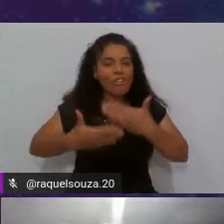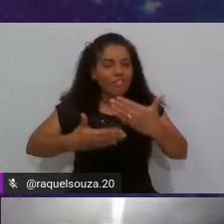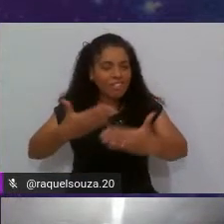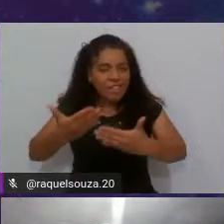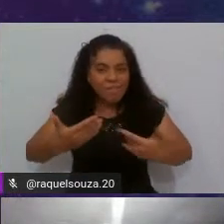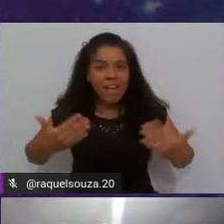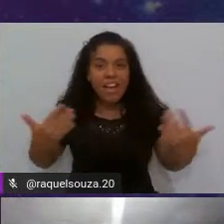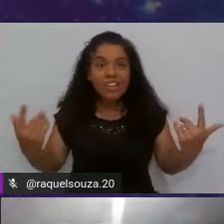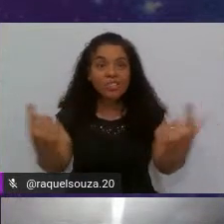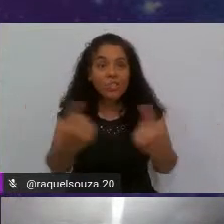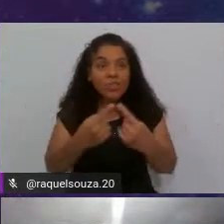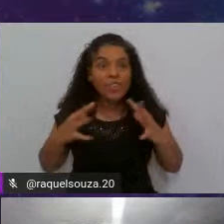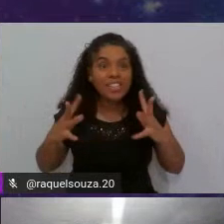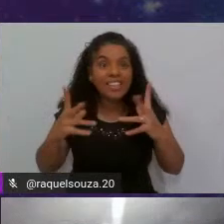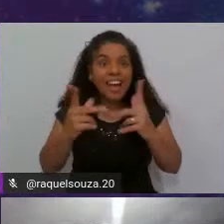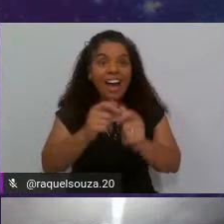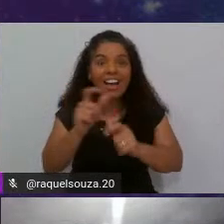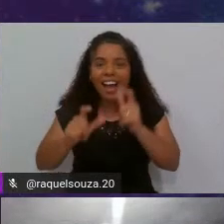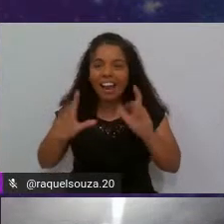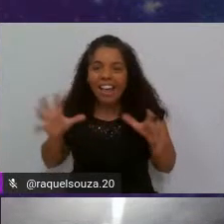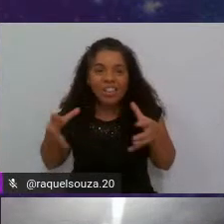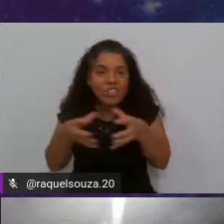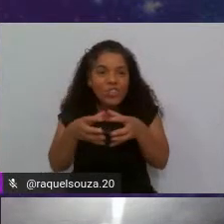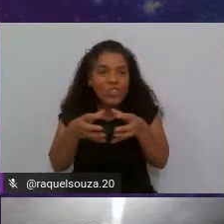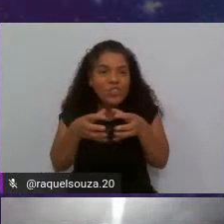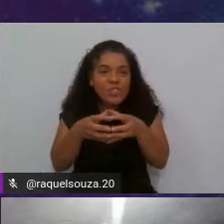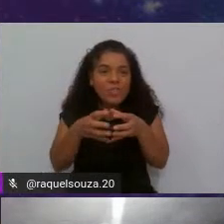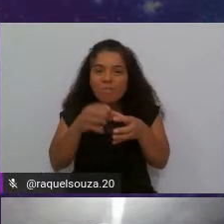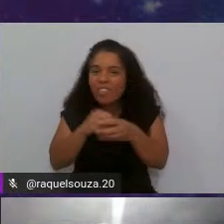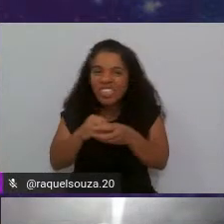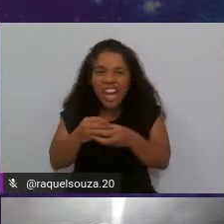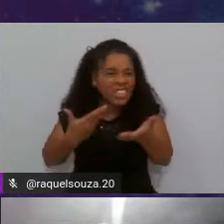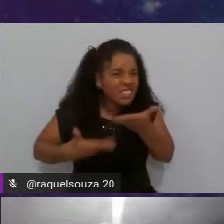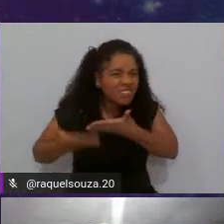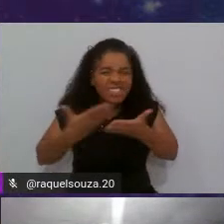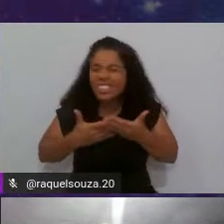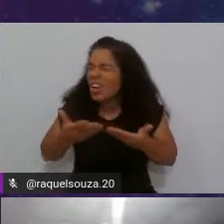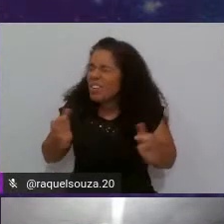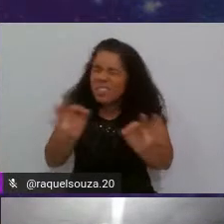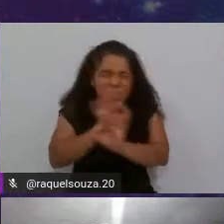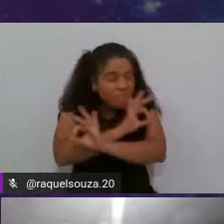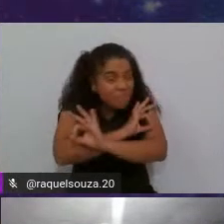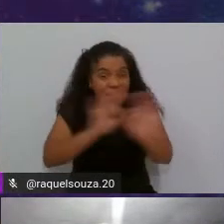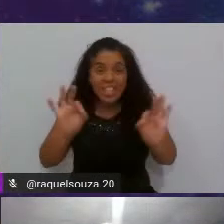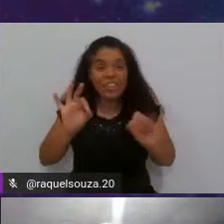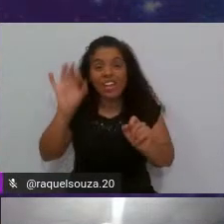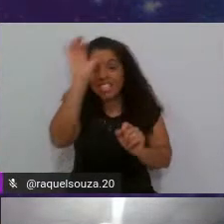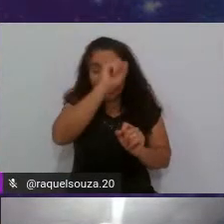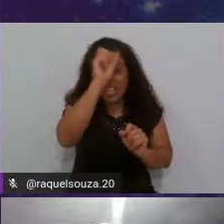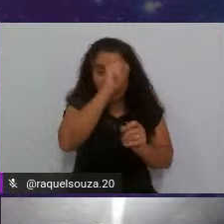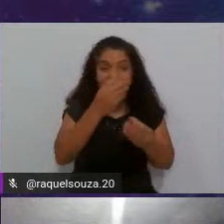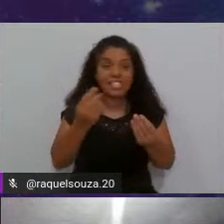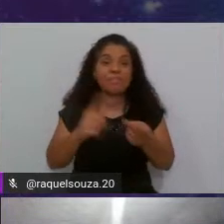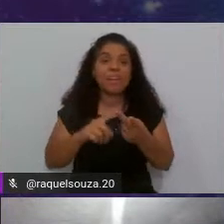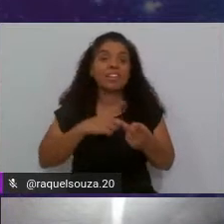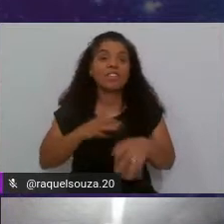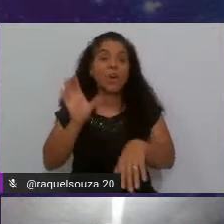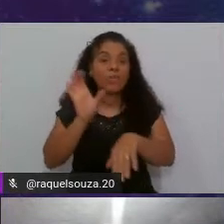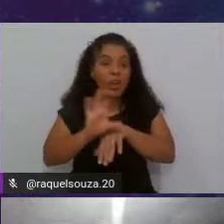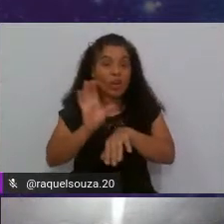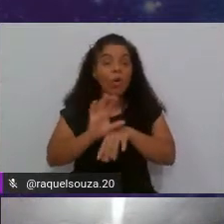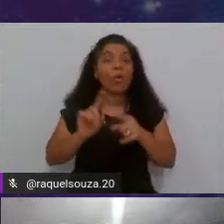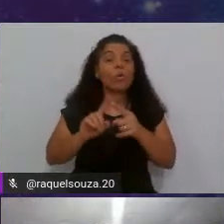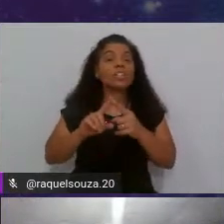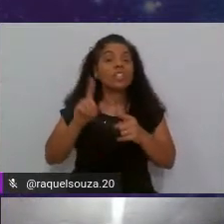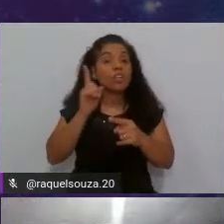galera dentro do do grupo fechado é espetacular a gente aprende demais com o curso e com o dia a dia